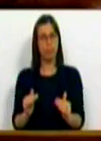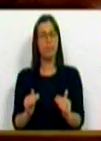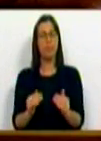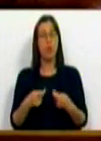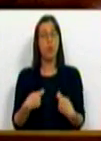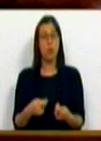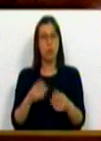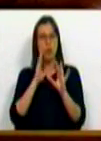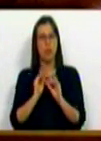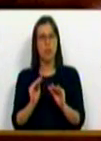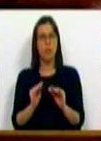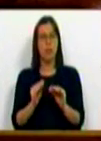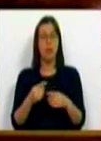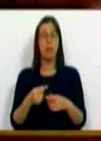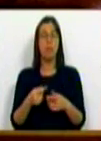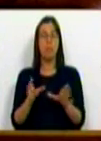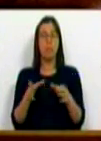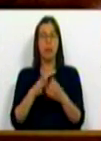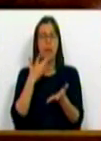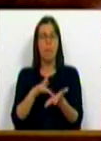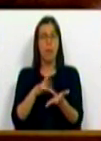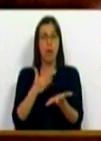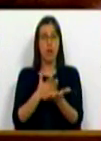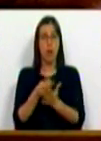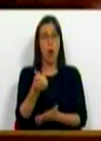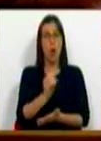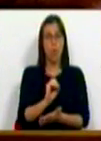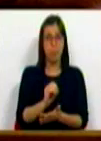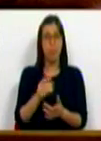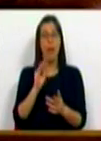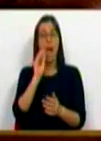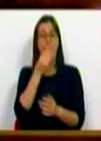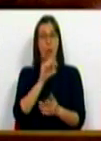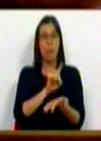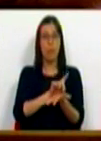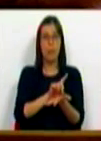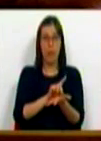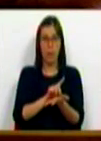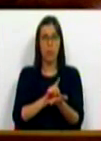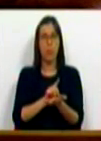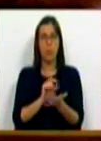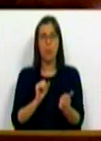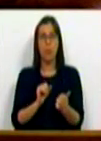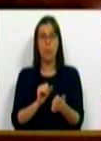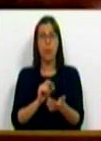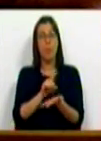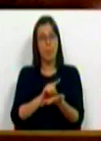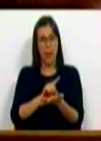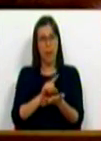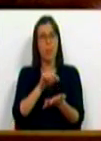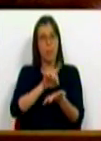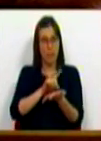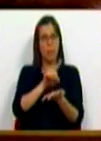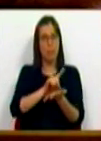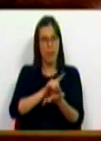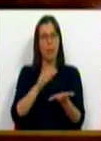os custos da educação com a distribuição de manuais escolares gratuitos aos alunos do primeiro ano no primeiro